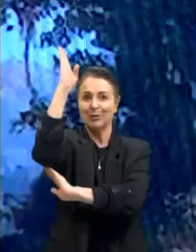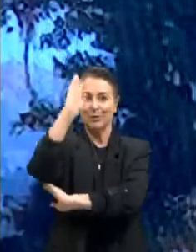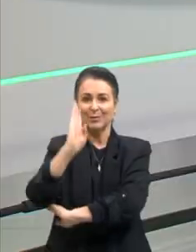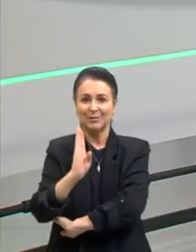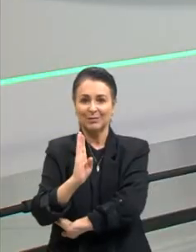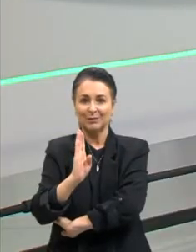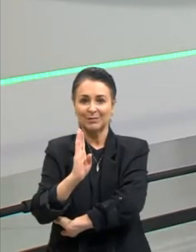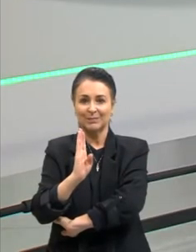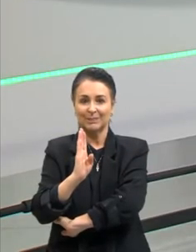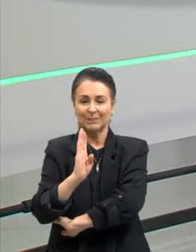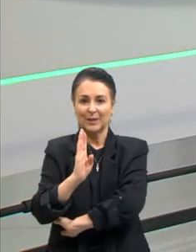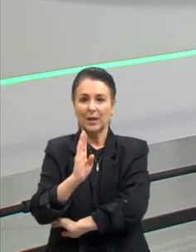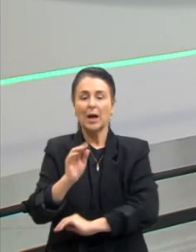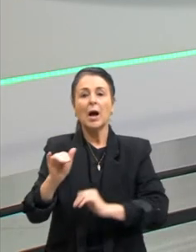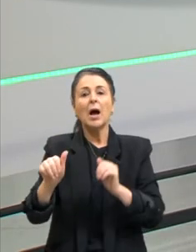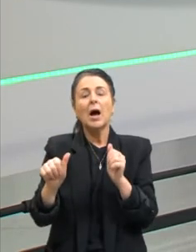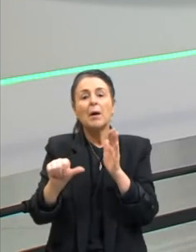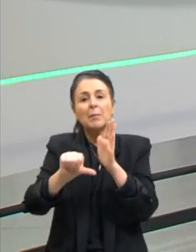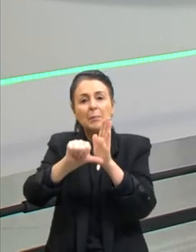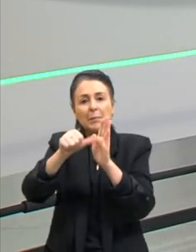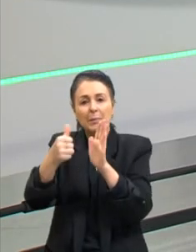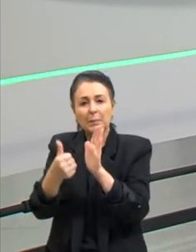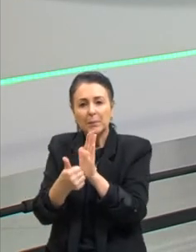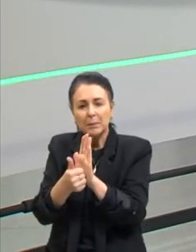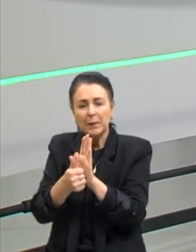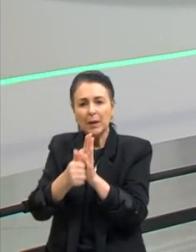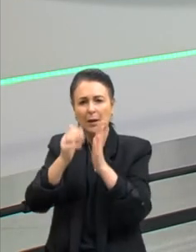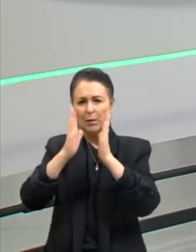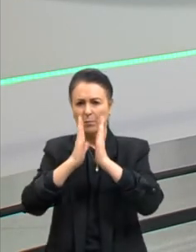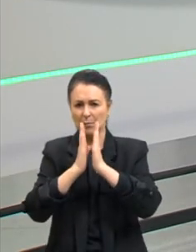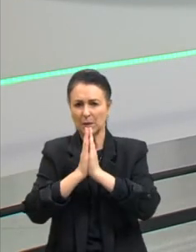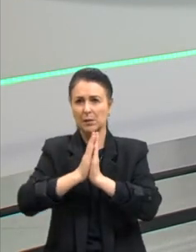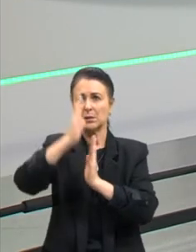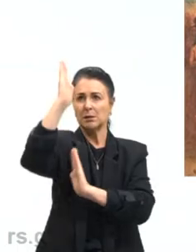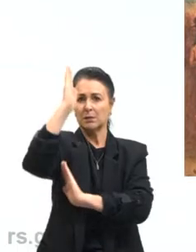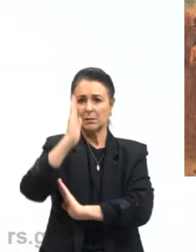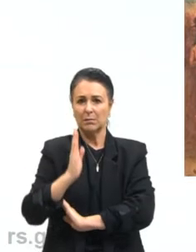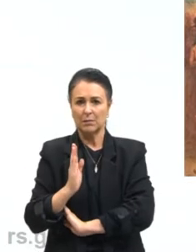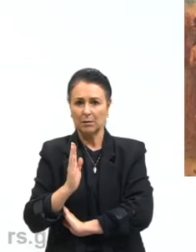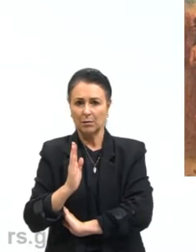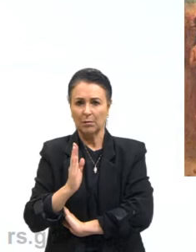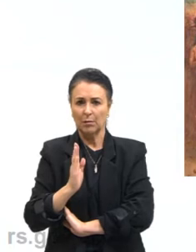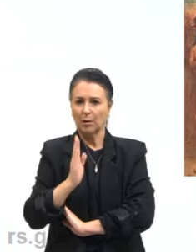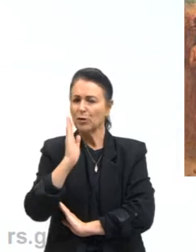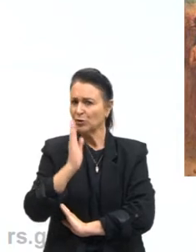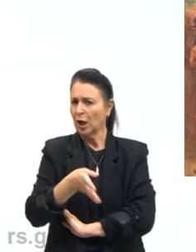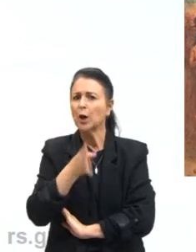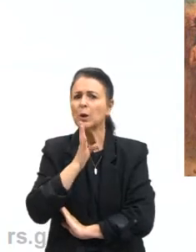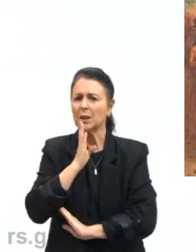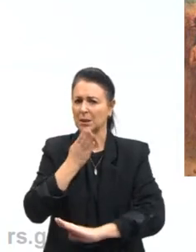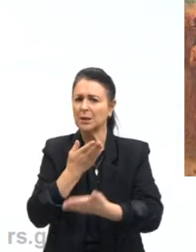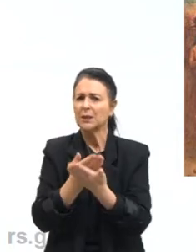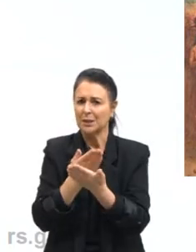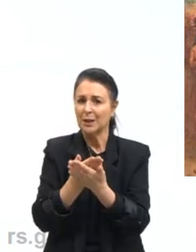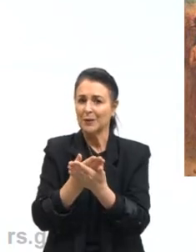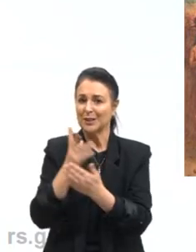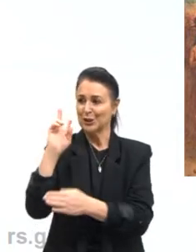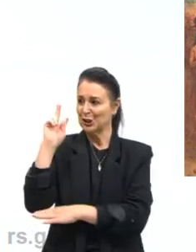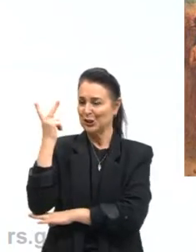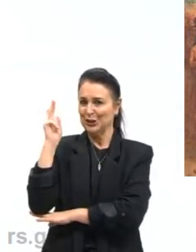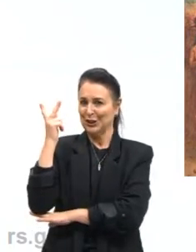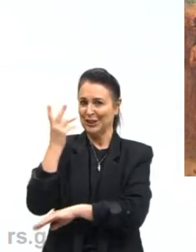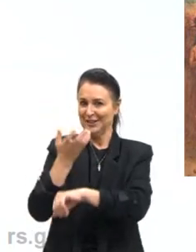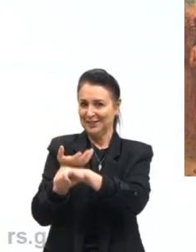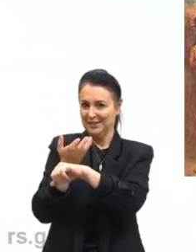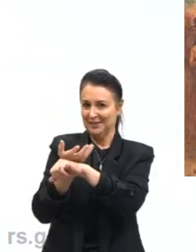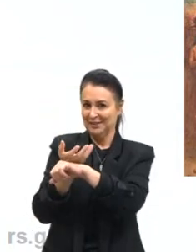aqui, essa obra, a Primeira Missa no Brasil, vocês também já devem ter visto nas aulas de História, nas aulas de Arte. O que